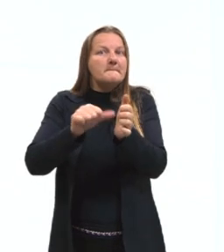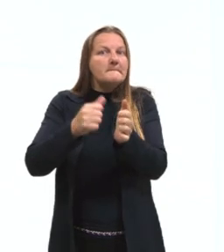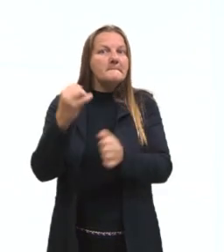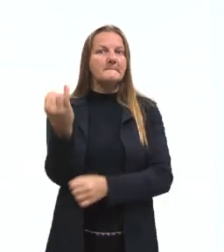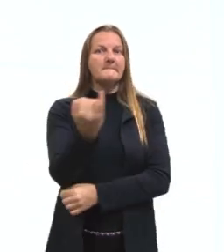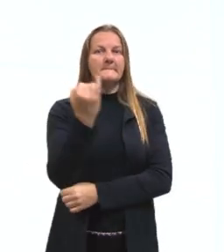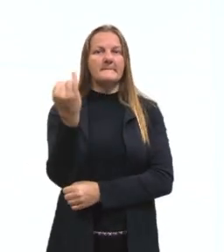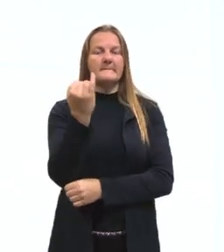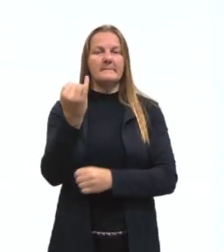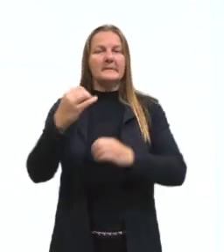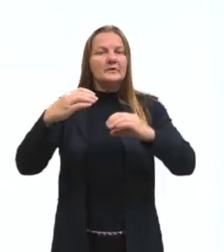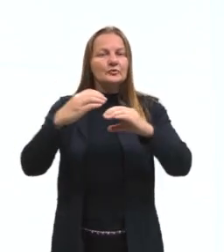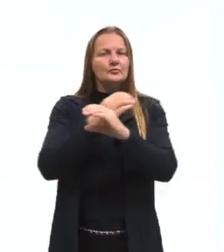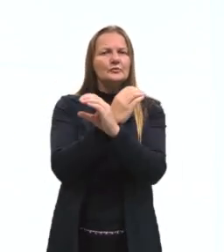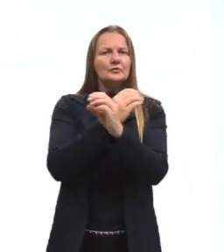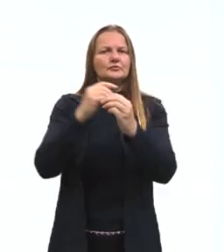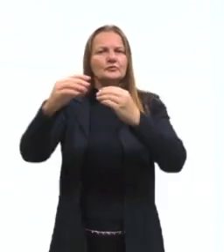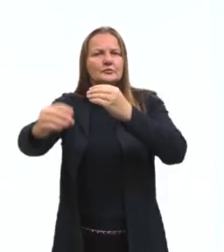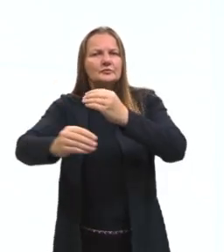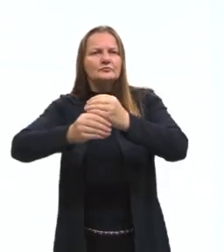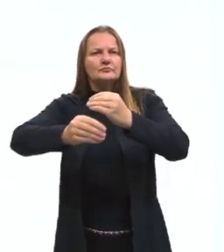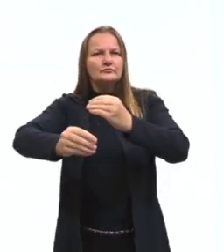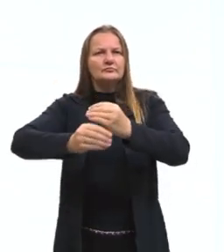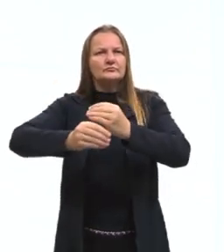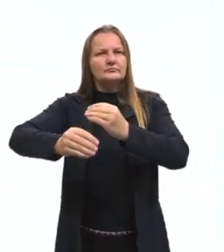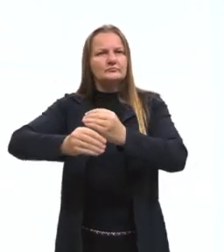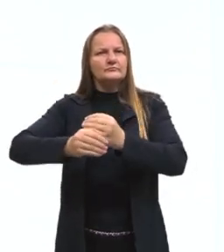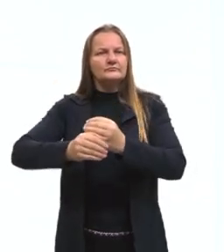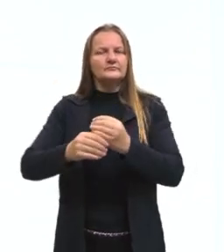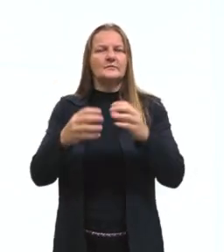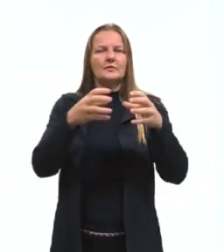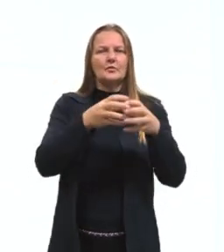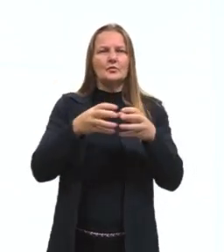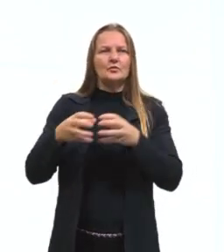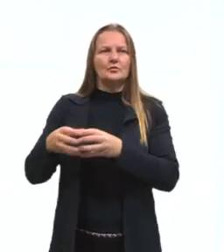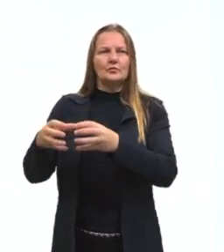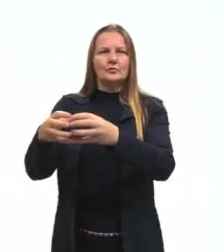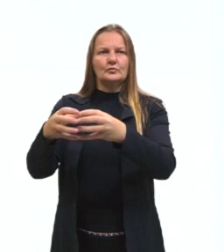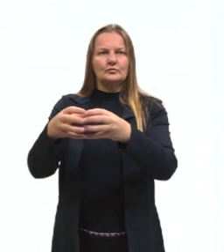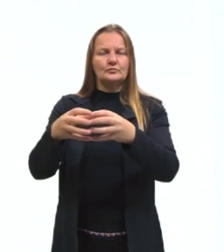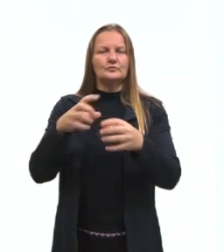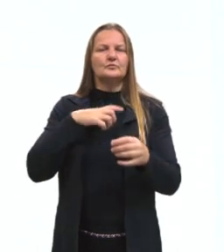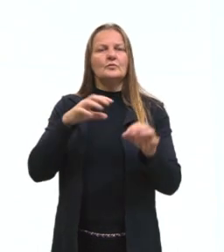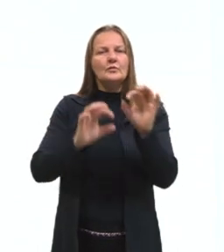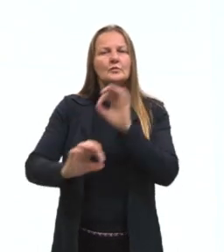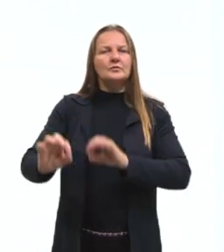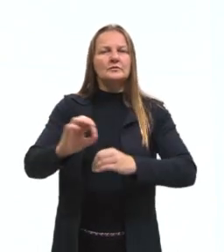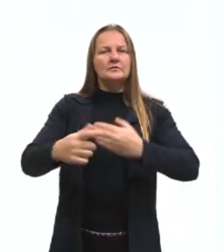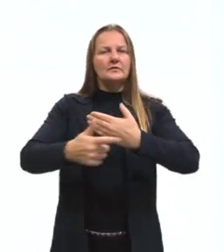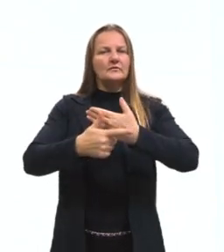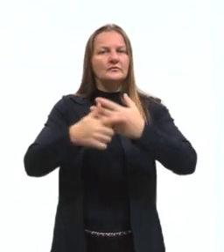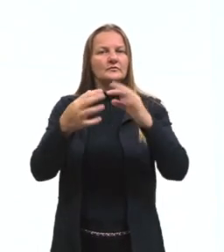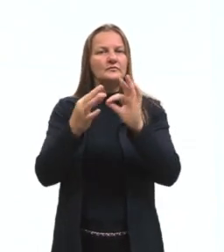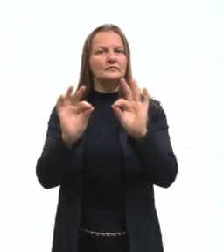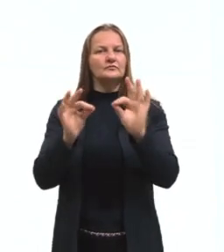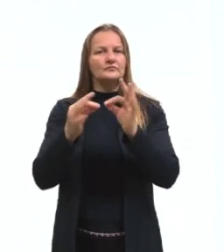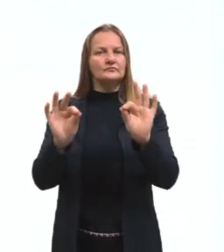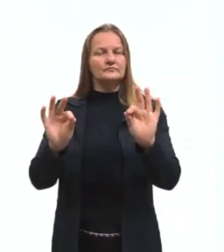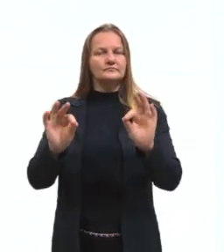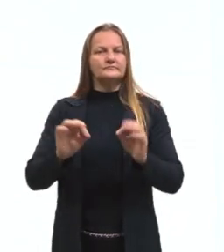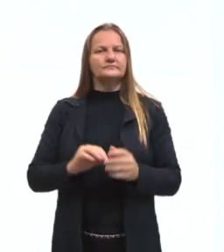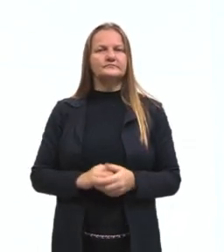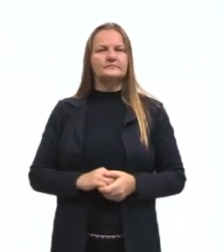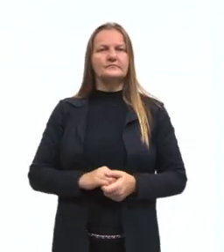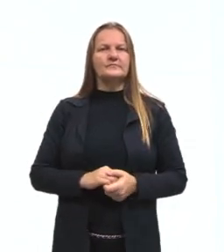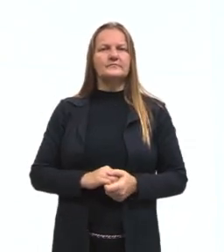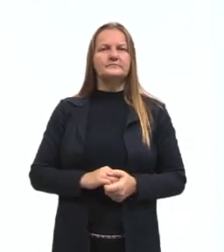integrantes e os termos acessórios. Esses grupos que organizam as nossas funções sintáticas. E